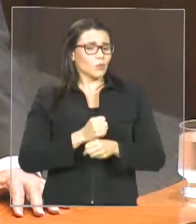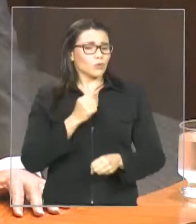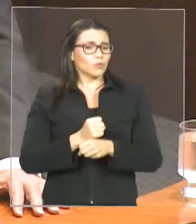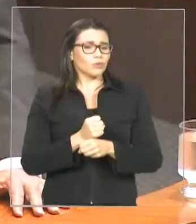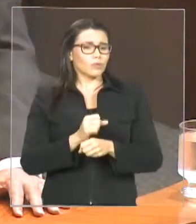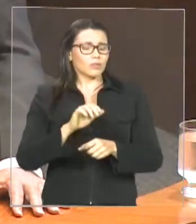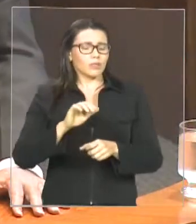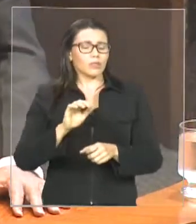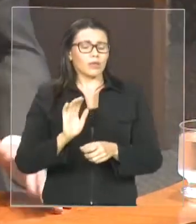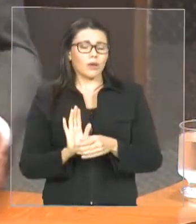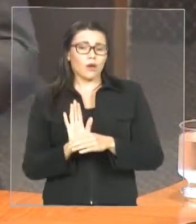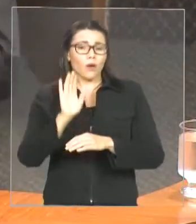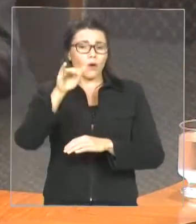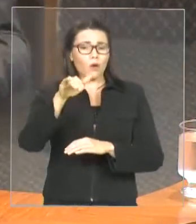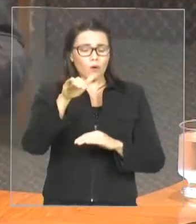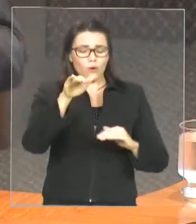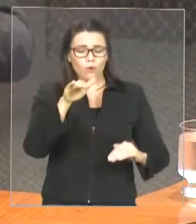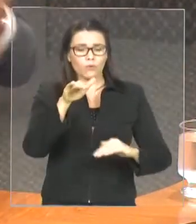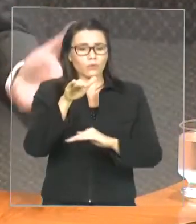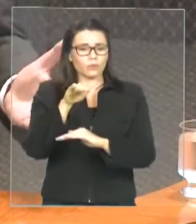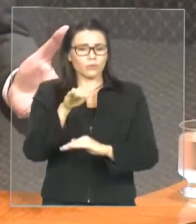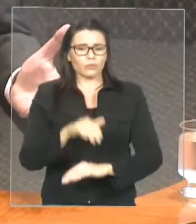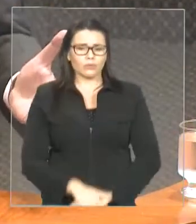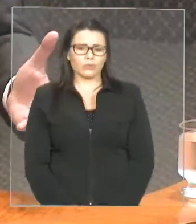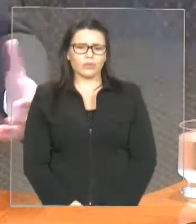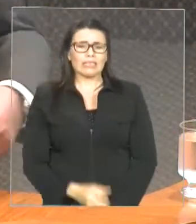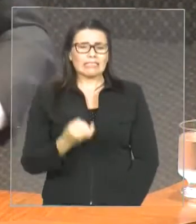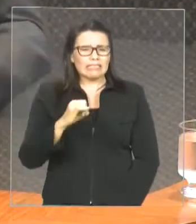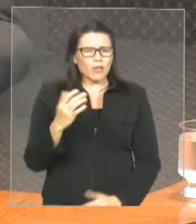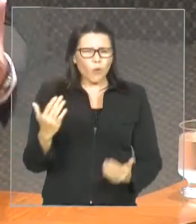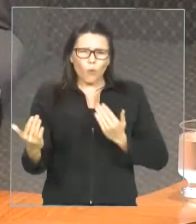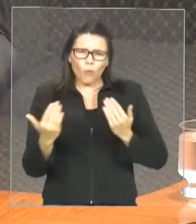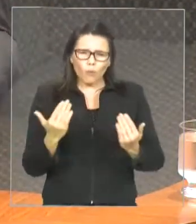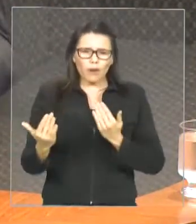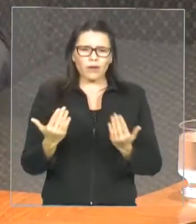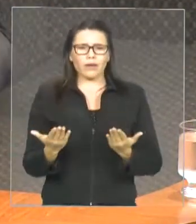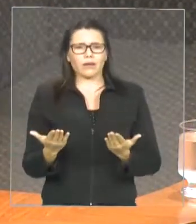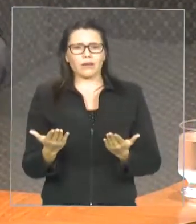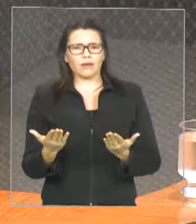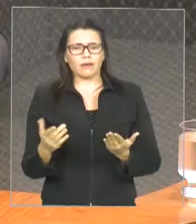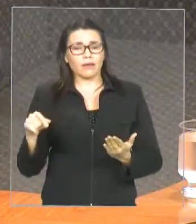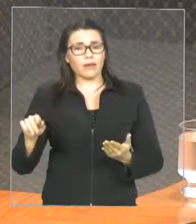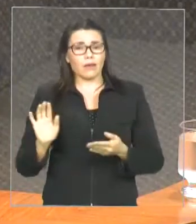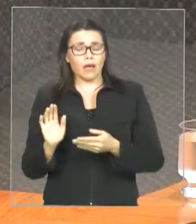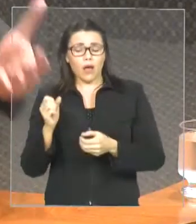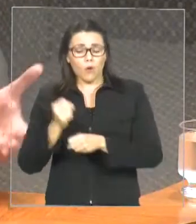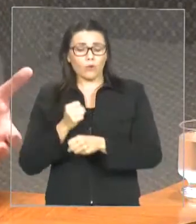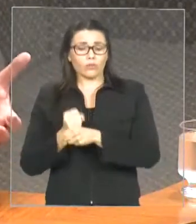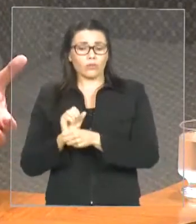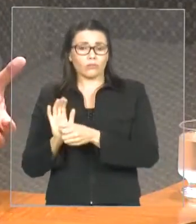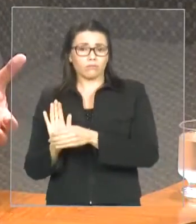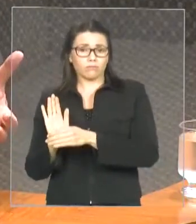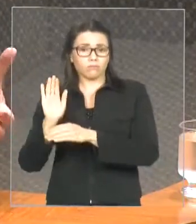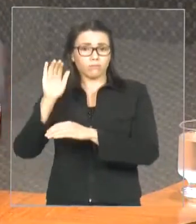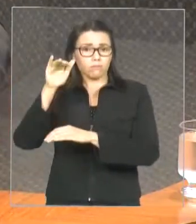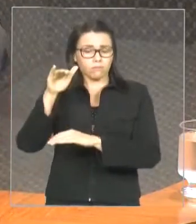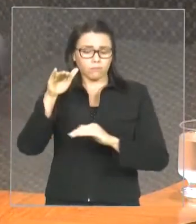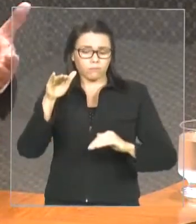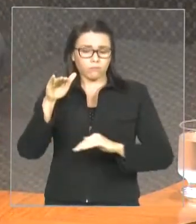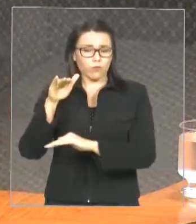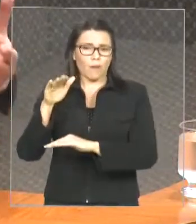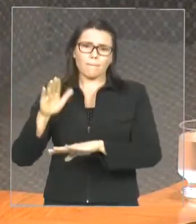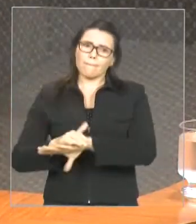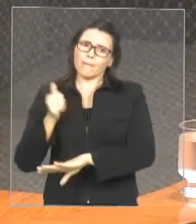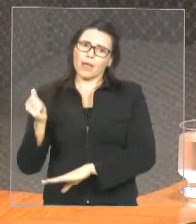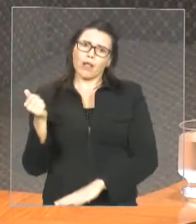engenharia, não há o que comparar um viaduto com uma solução semafórica. Não